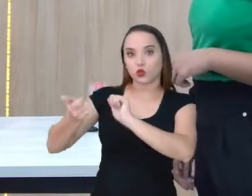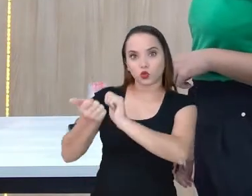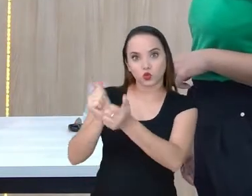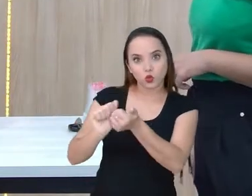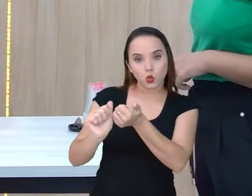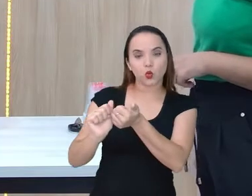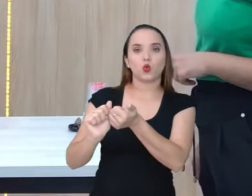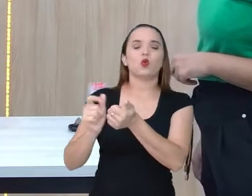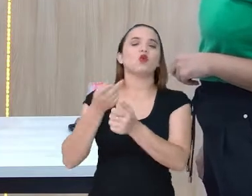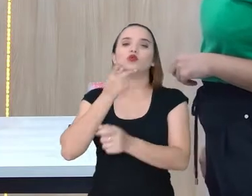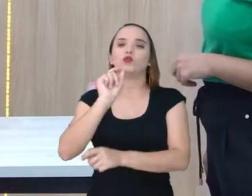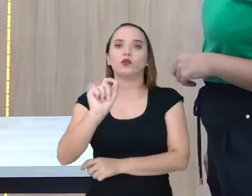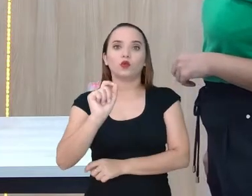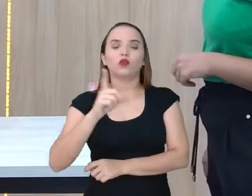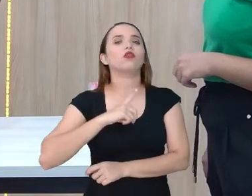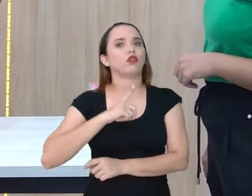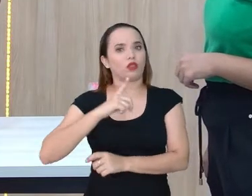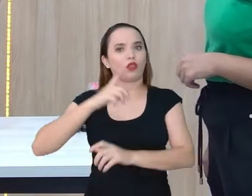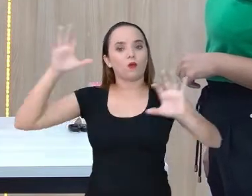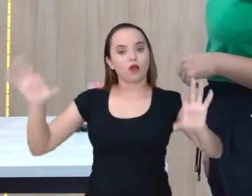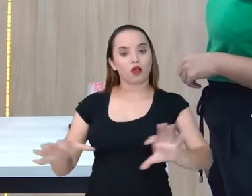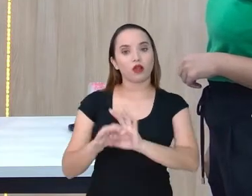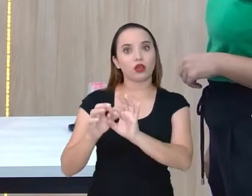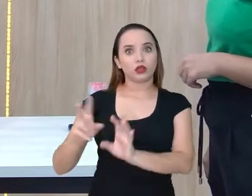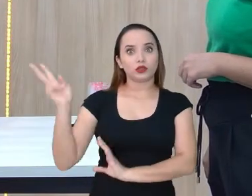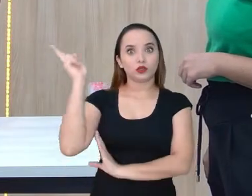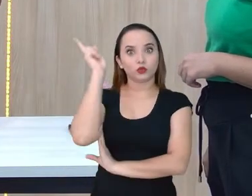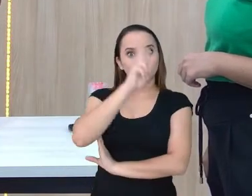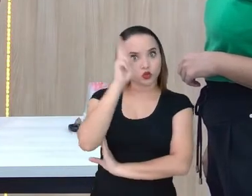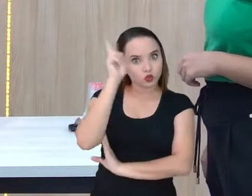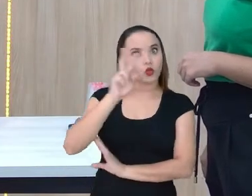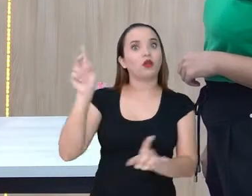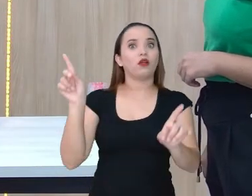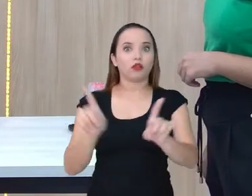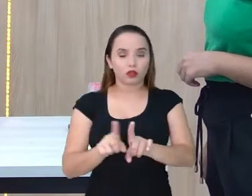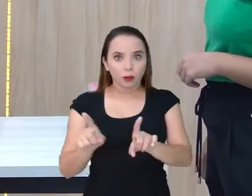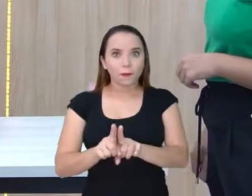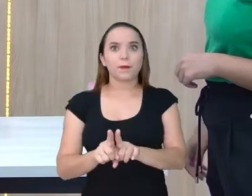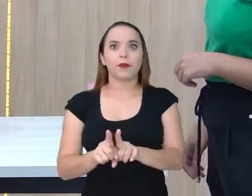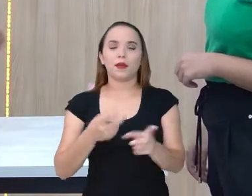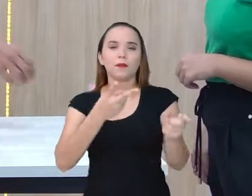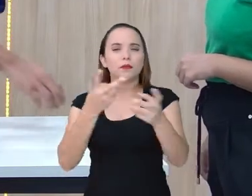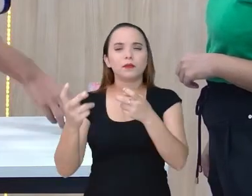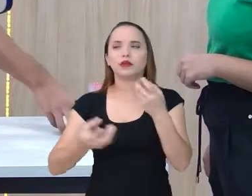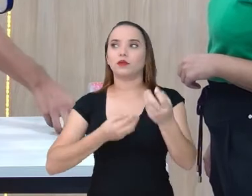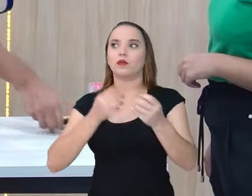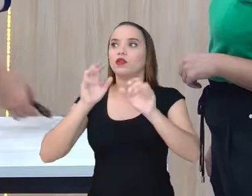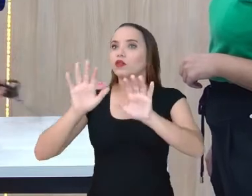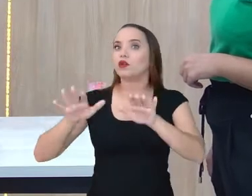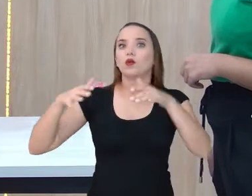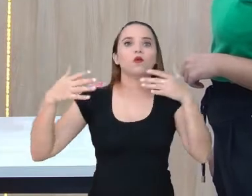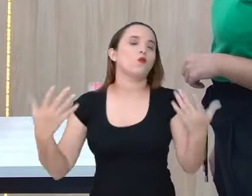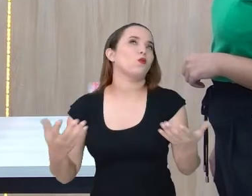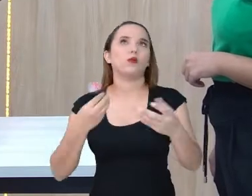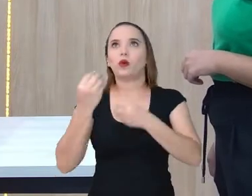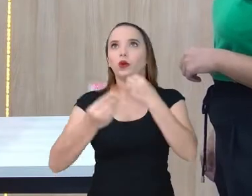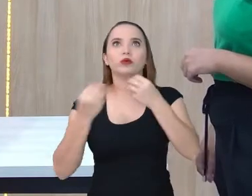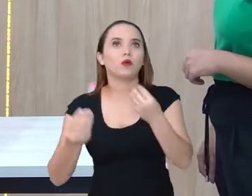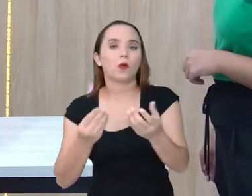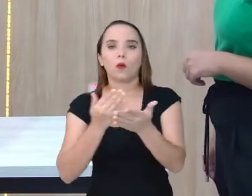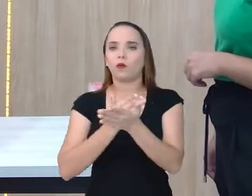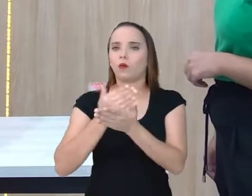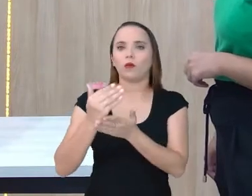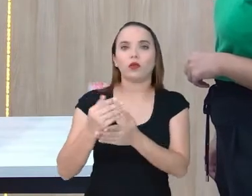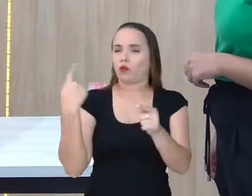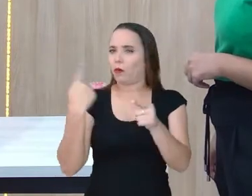a gente tem uma relação histórica também, né? Então, a gente pode ir aí na parte da história, ver quando é que o jogo da velha foi criado, por quê, como é... Por que que é